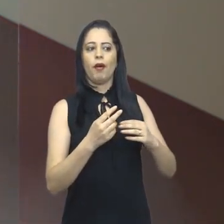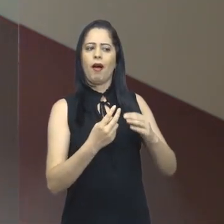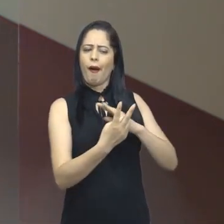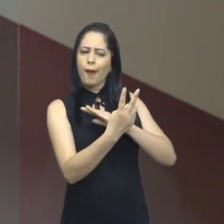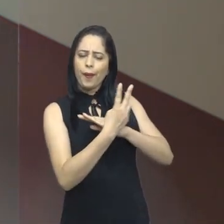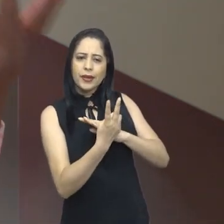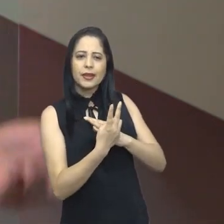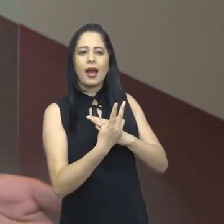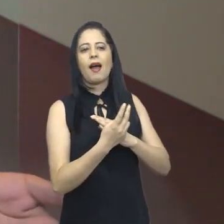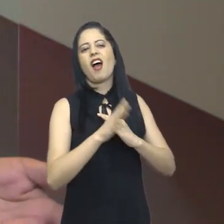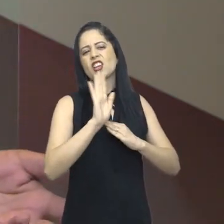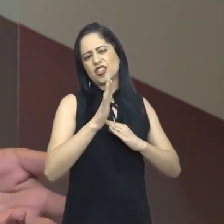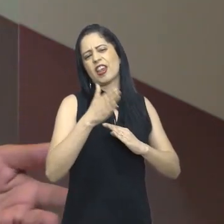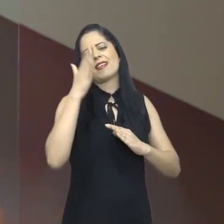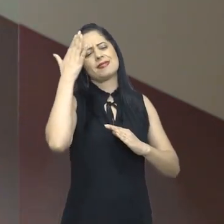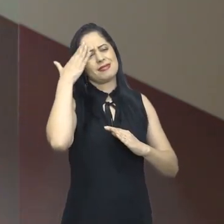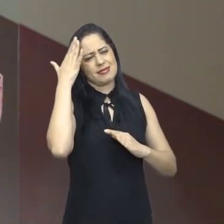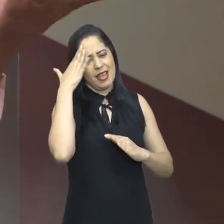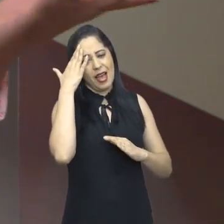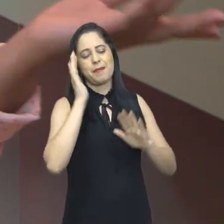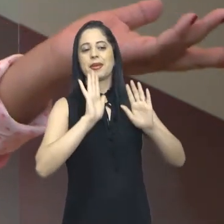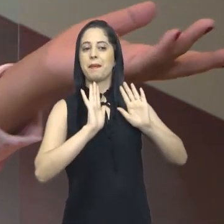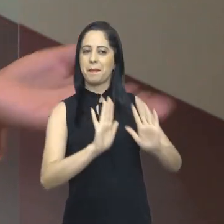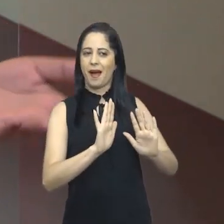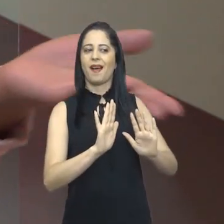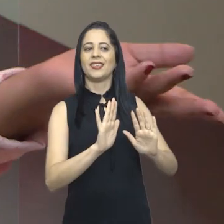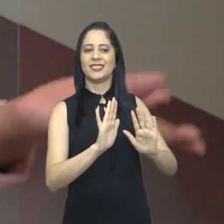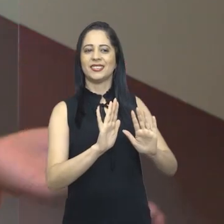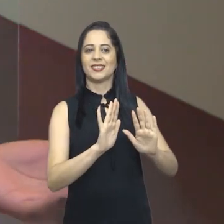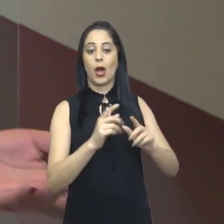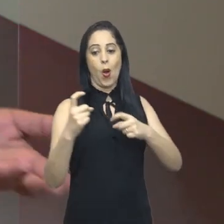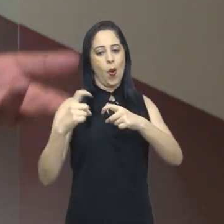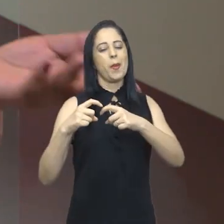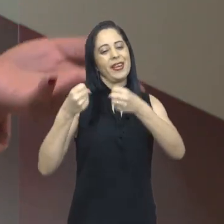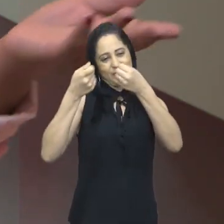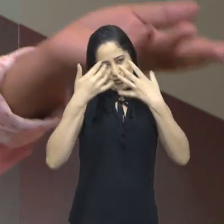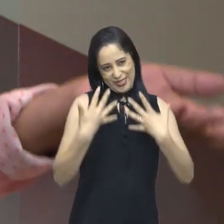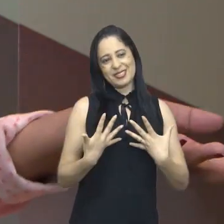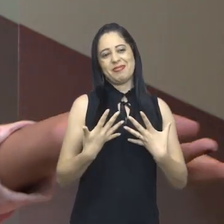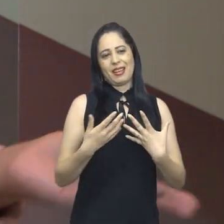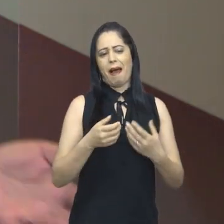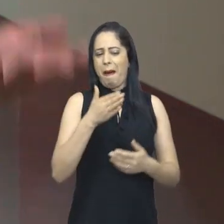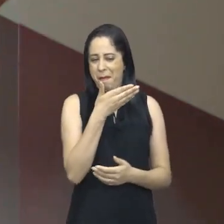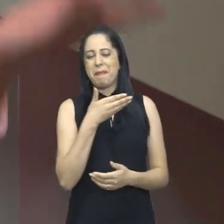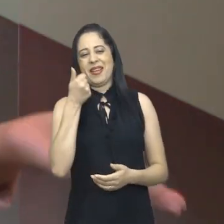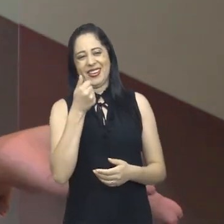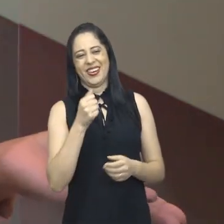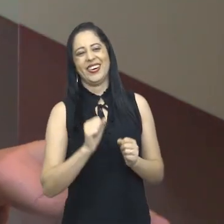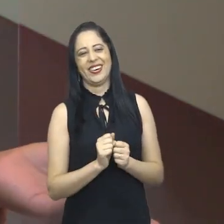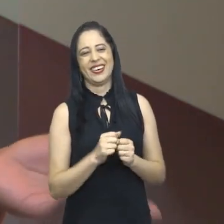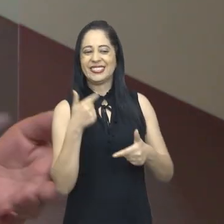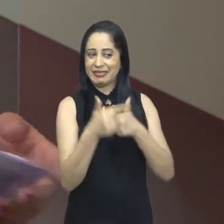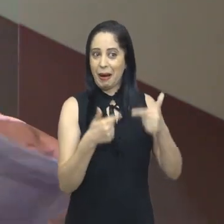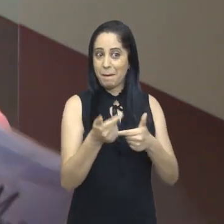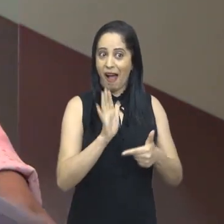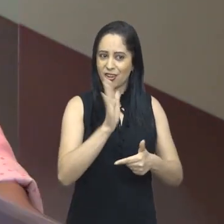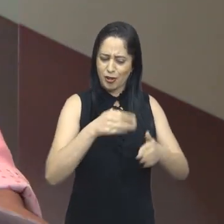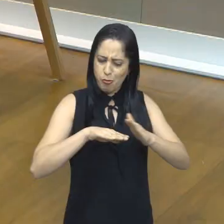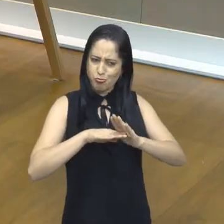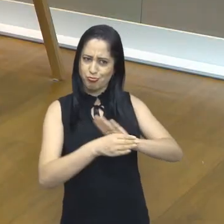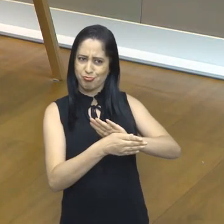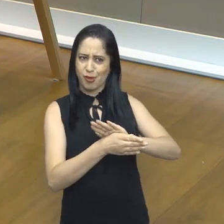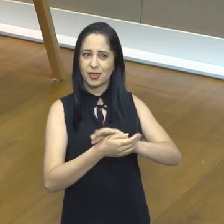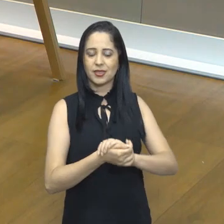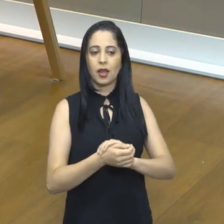cuidados, né? Que a gente já está cansado de ouvir, mas nada melhor do que escutar da boca de um profissional que trabalha nessa área, né?